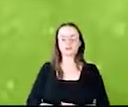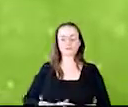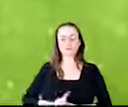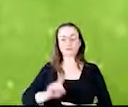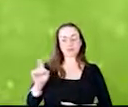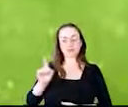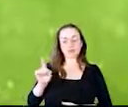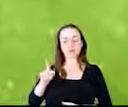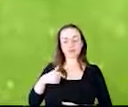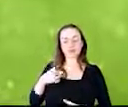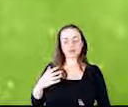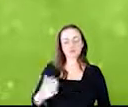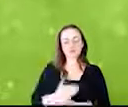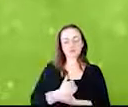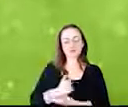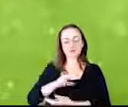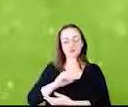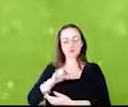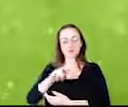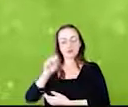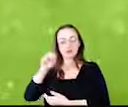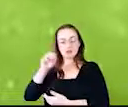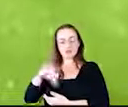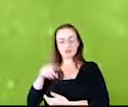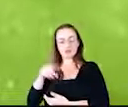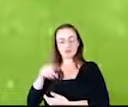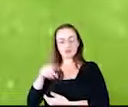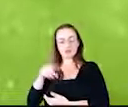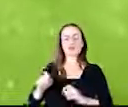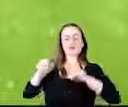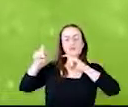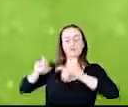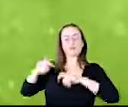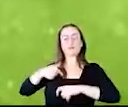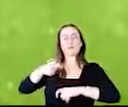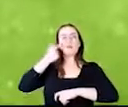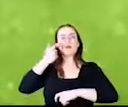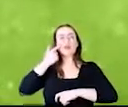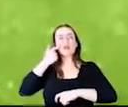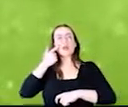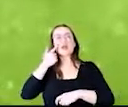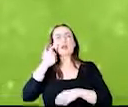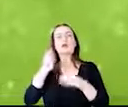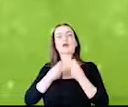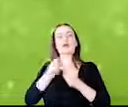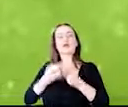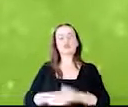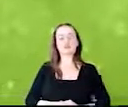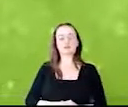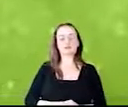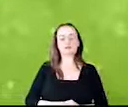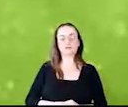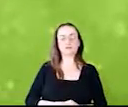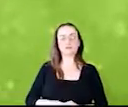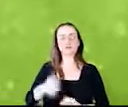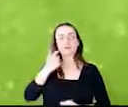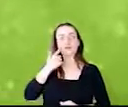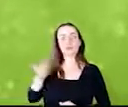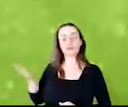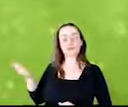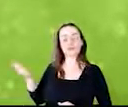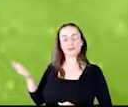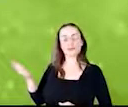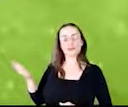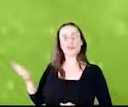colhendo para silagem lá na fazenda. pode ver que o capim está ficando depois da colheta do milho, né? Olha aí, ó. E a gente,